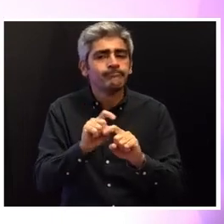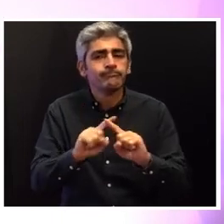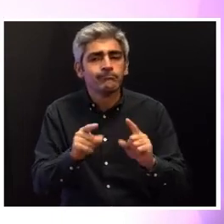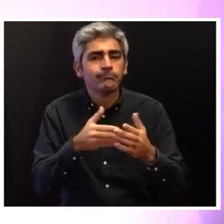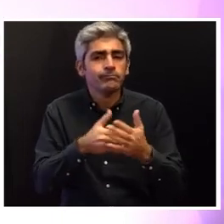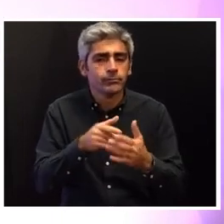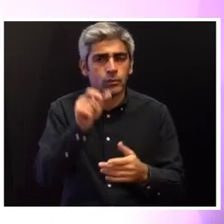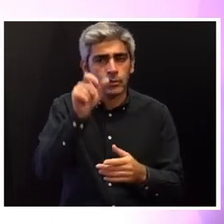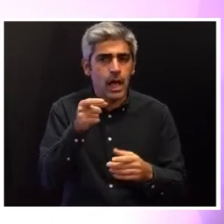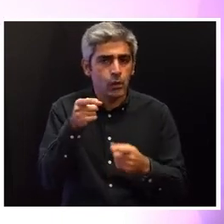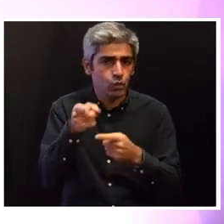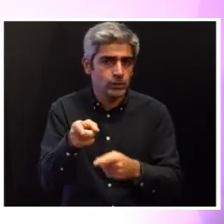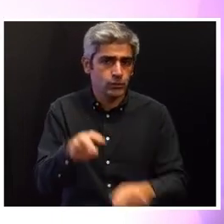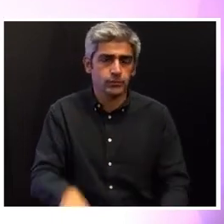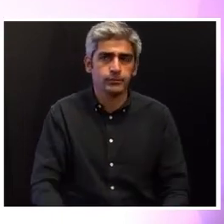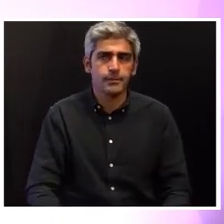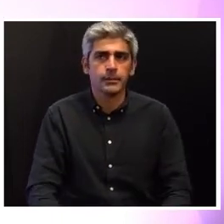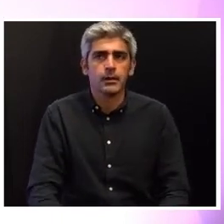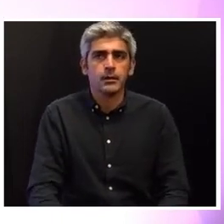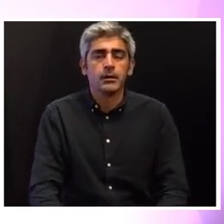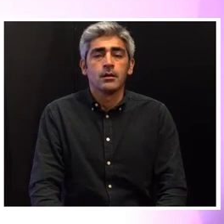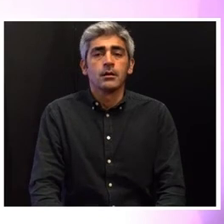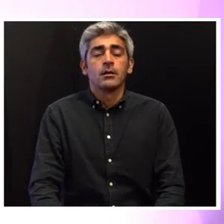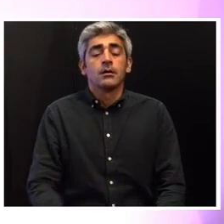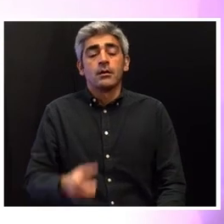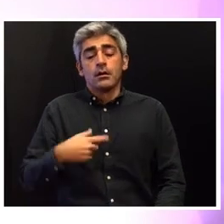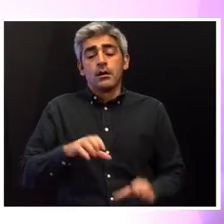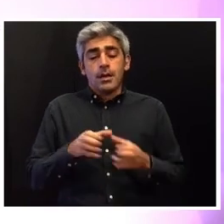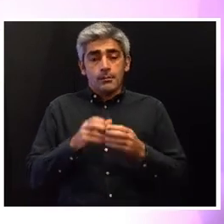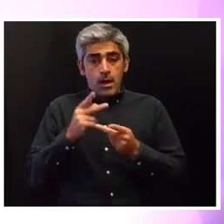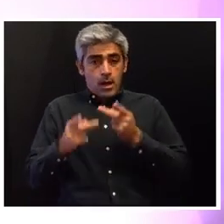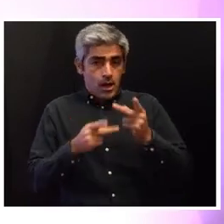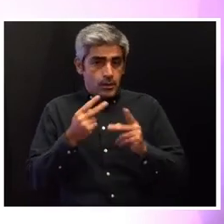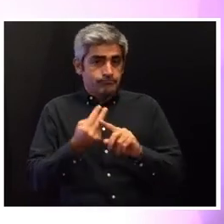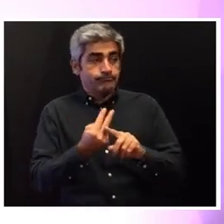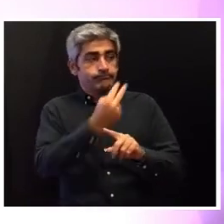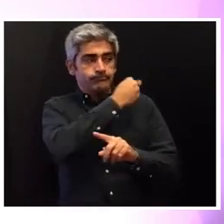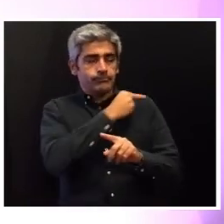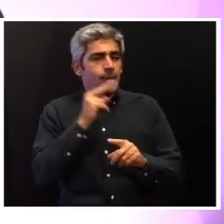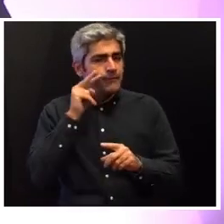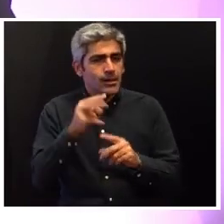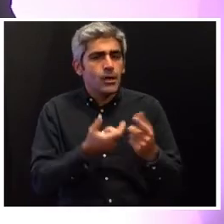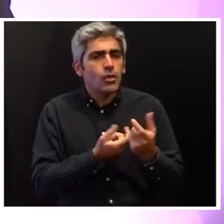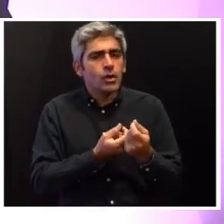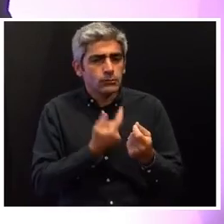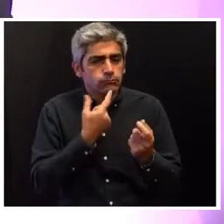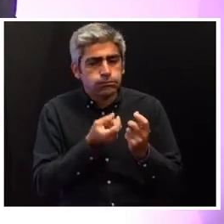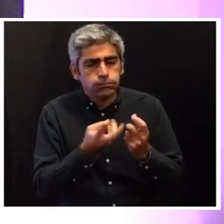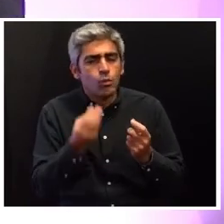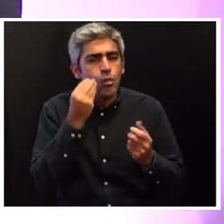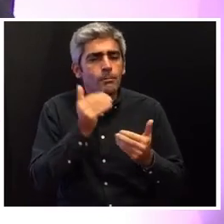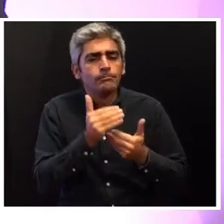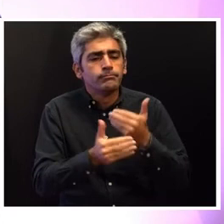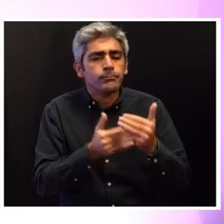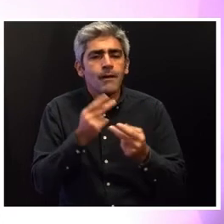ao orgulho. A equipe de análise retrospectiva analisou em alguns dos seus dossiers os procedimentos de